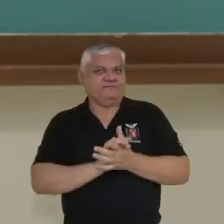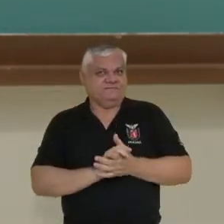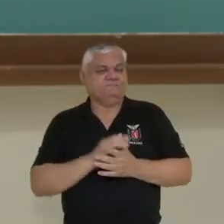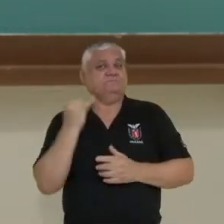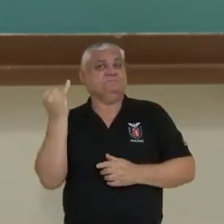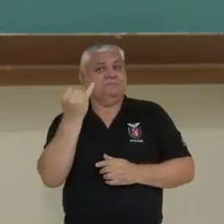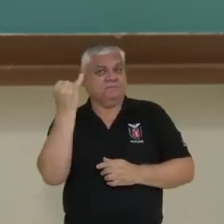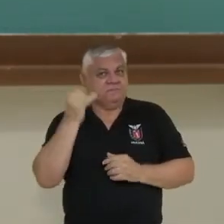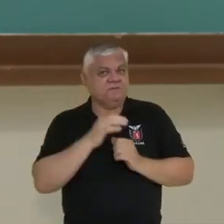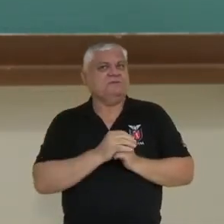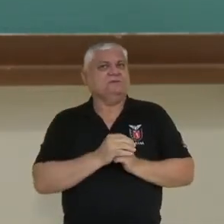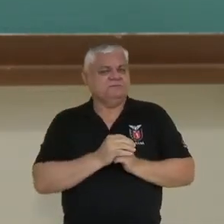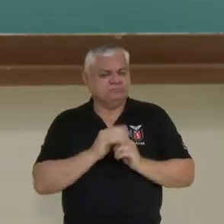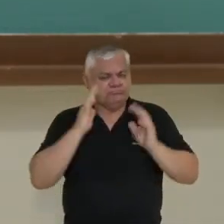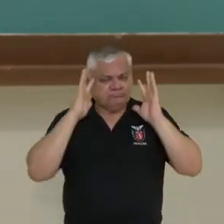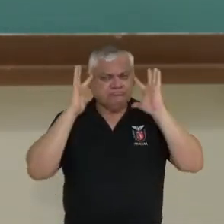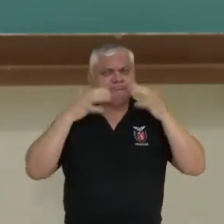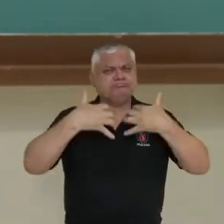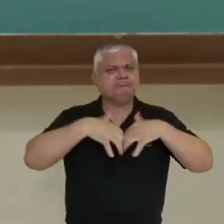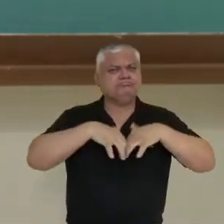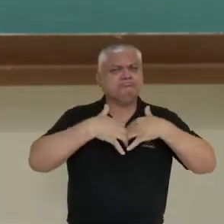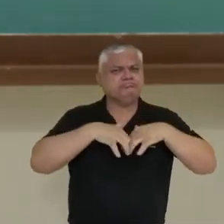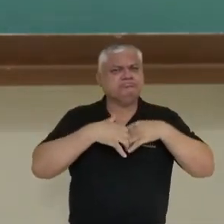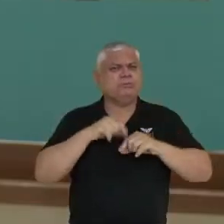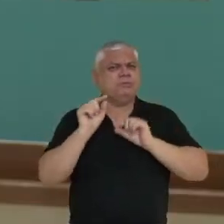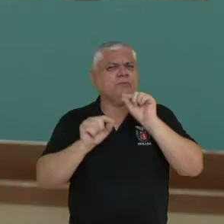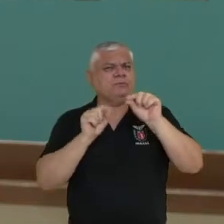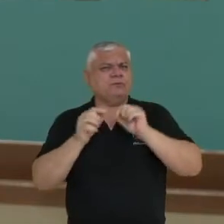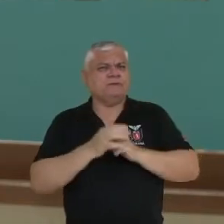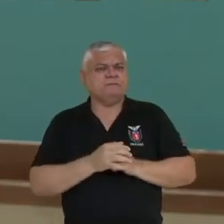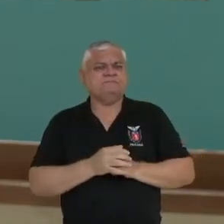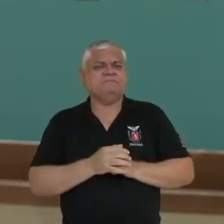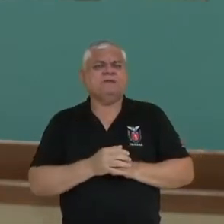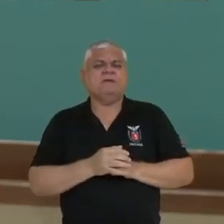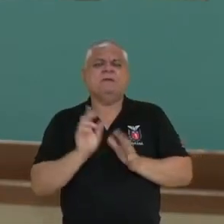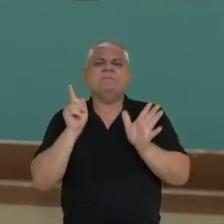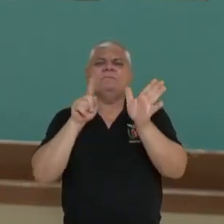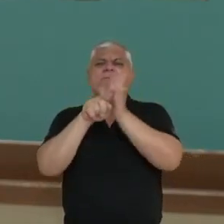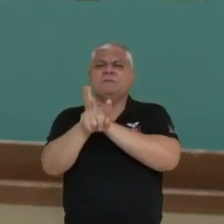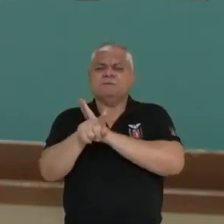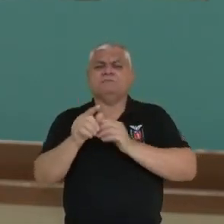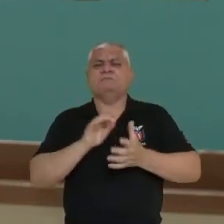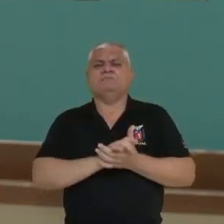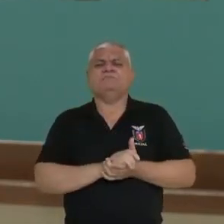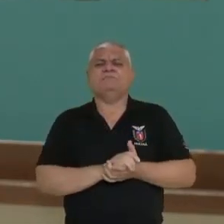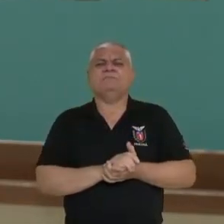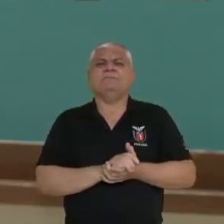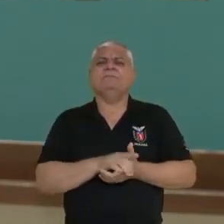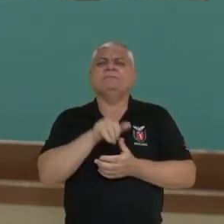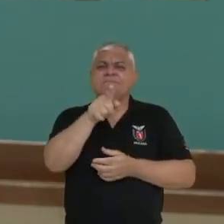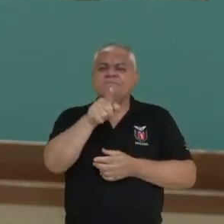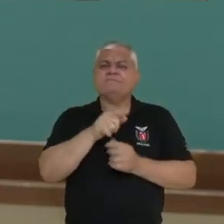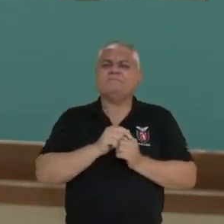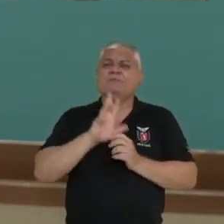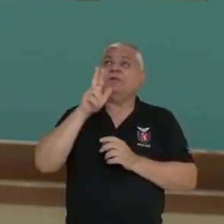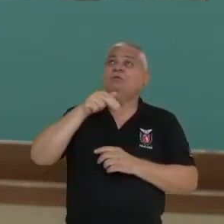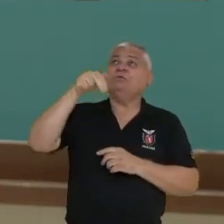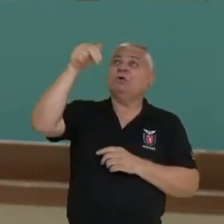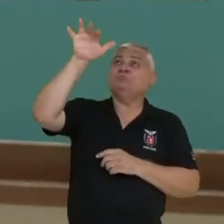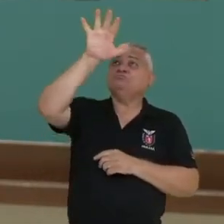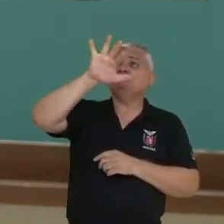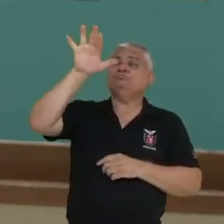É importantíssimo refletir sobre o tema, então vamos pensar nas perguntas. O que você sabe sobre o